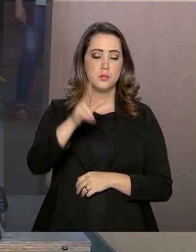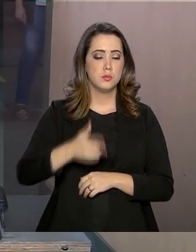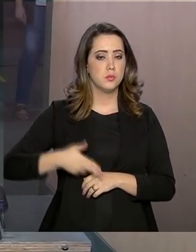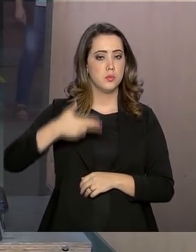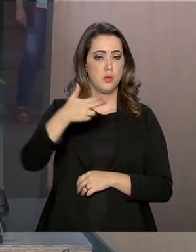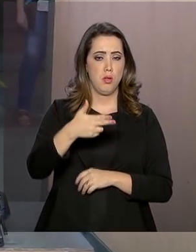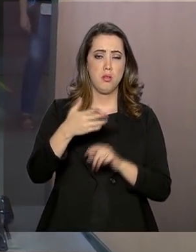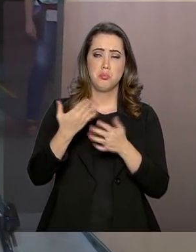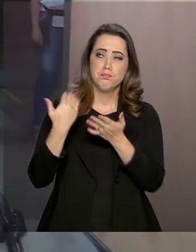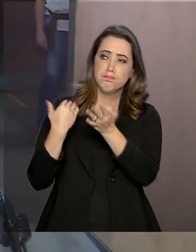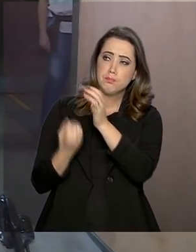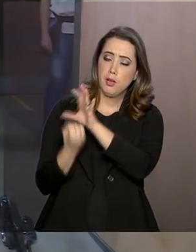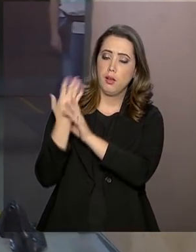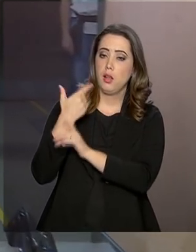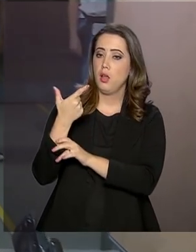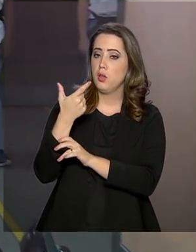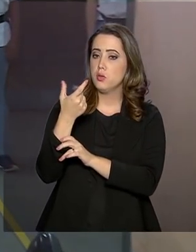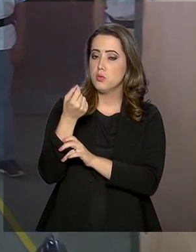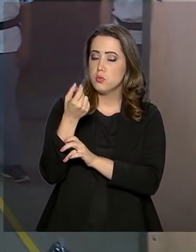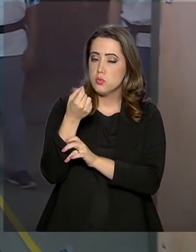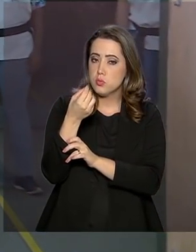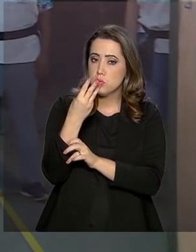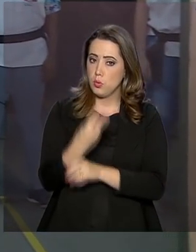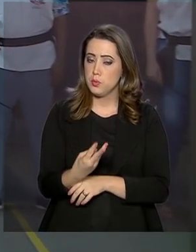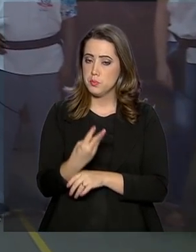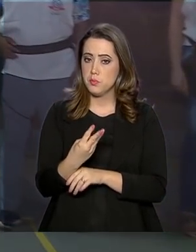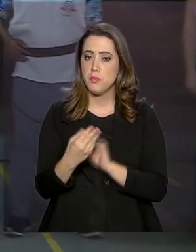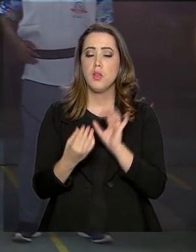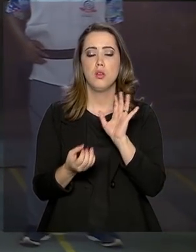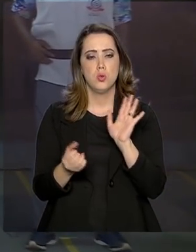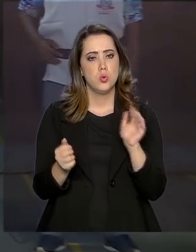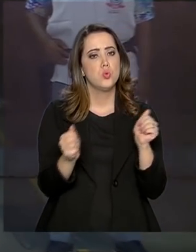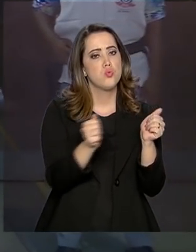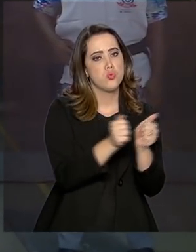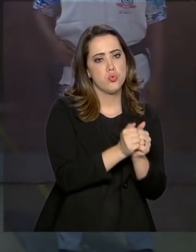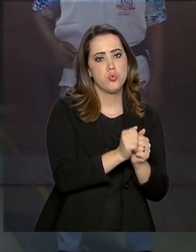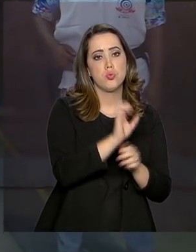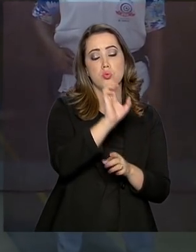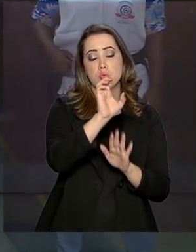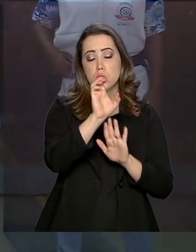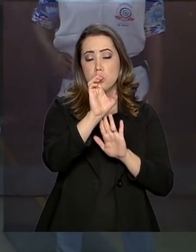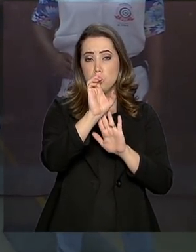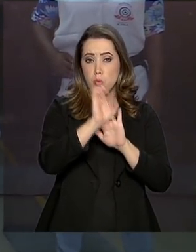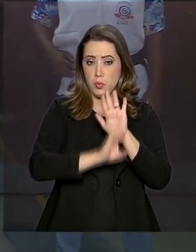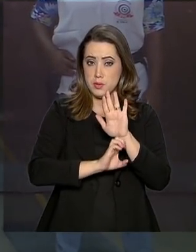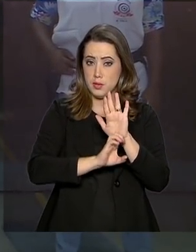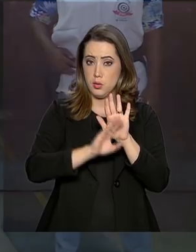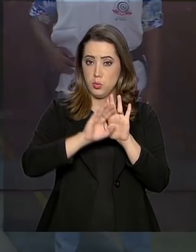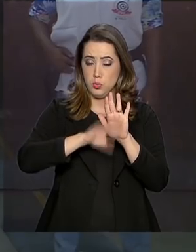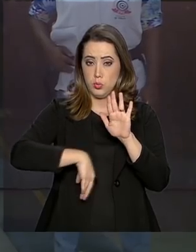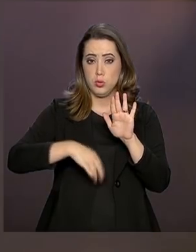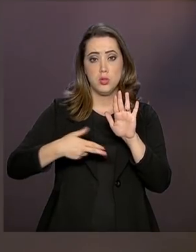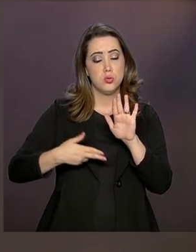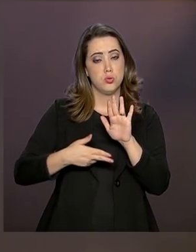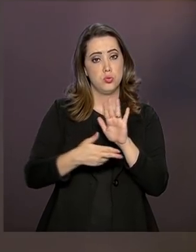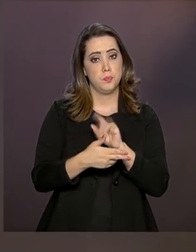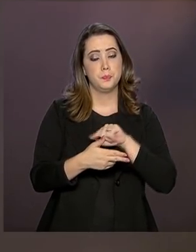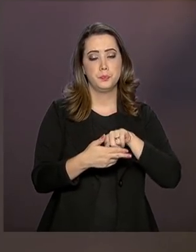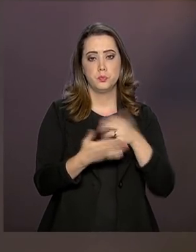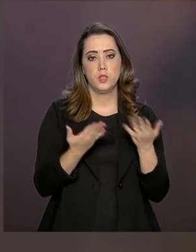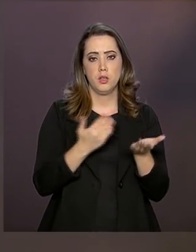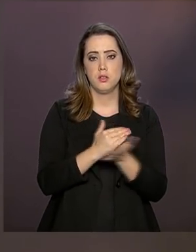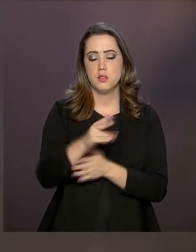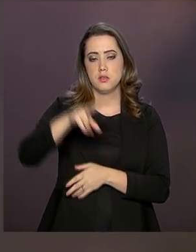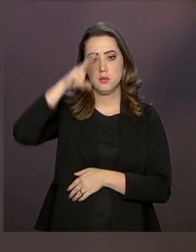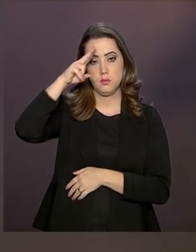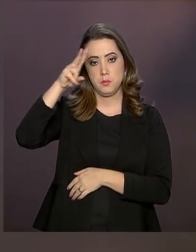existe desde 2003. Ele nasceu com o Estatuto do Desarmamento. E a partir desta segunda-feira, entra no ar